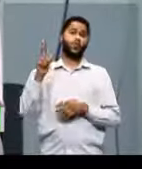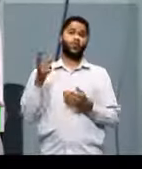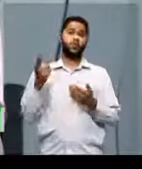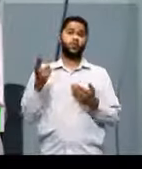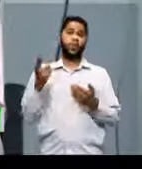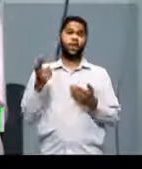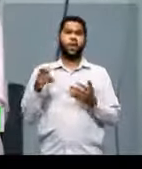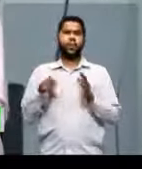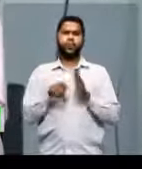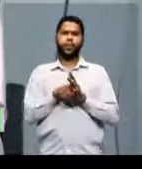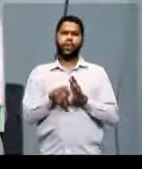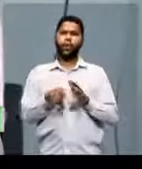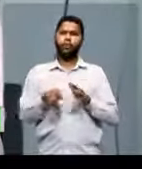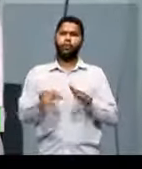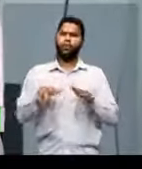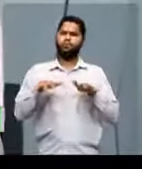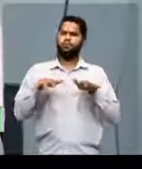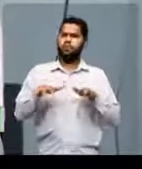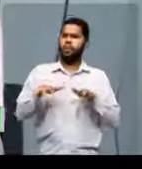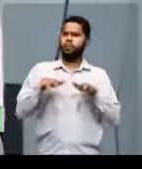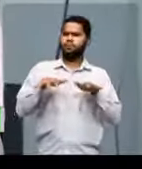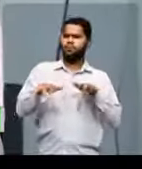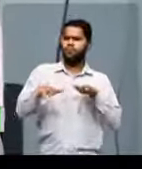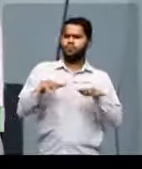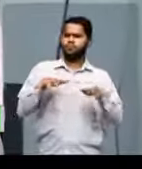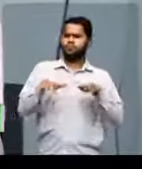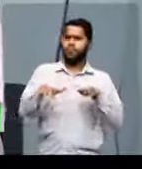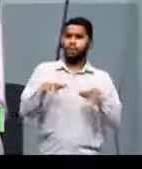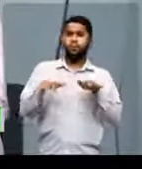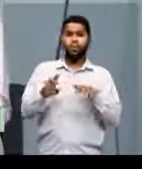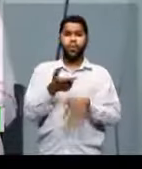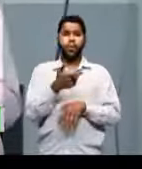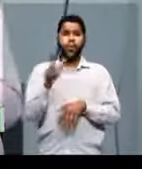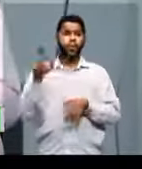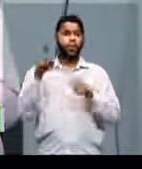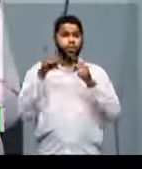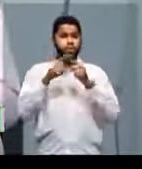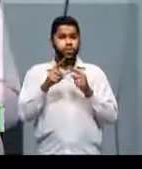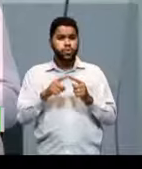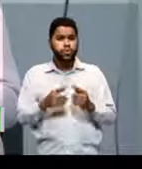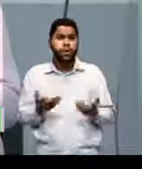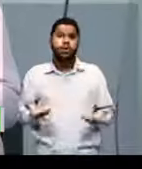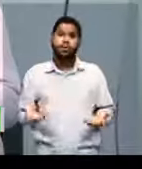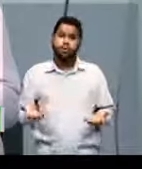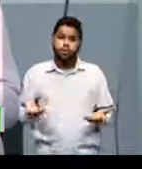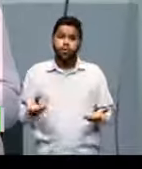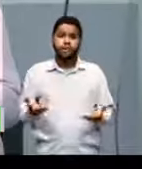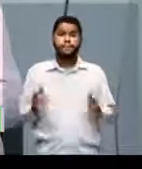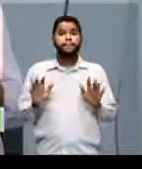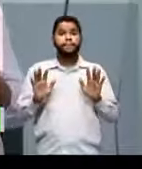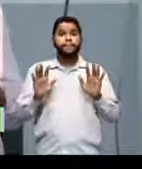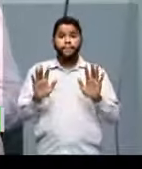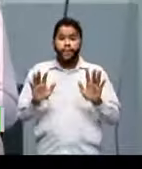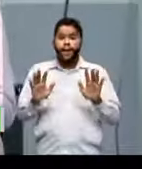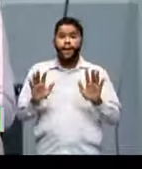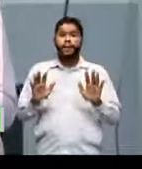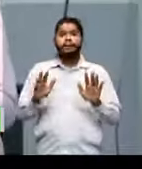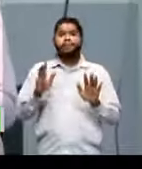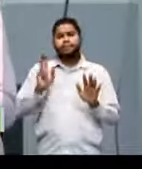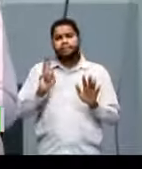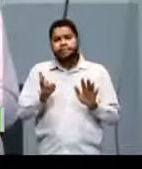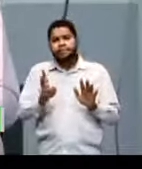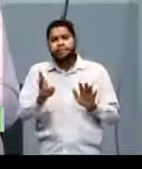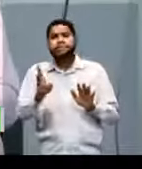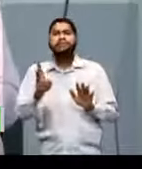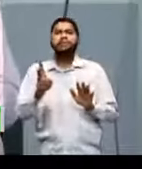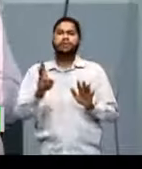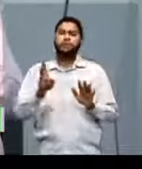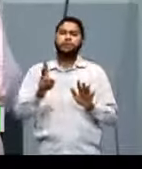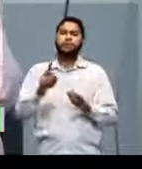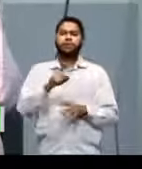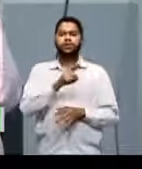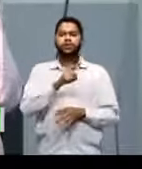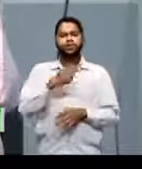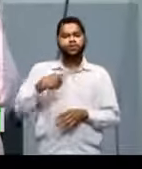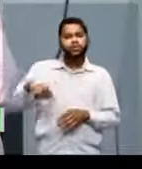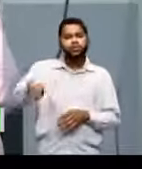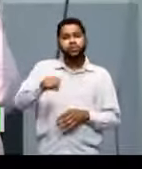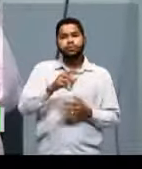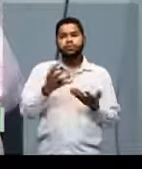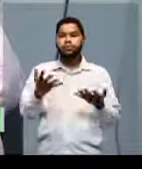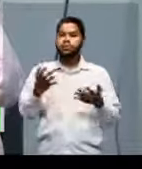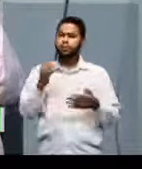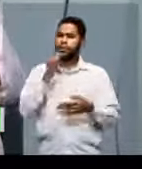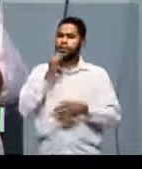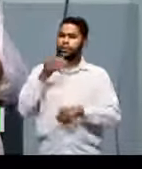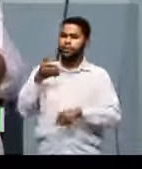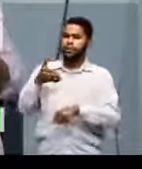música eletrônica ou qualquer outro estilo. Mas, em todos os casos, se a gente quiser ter